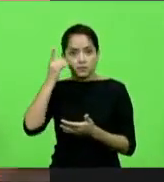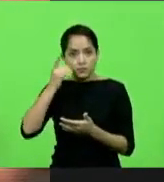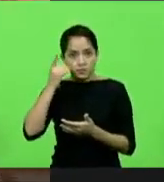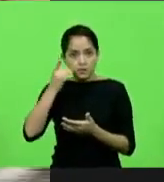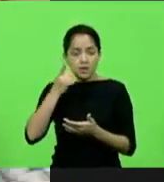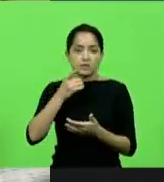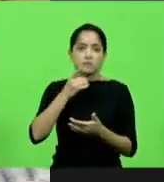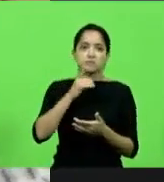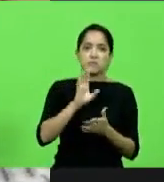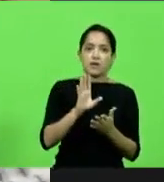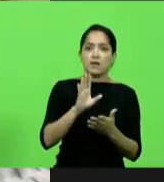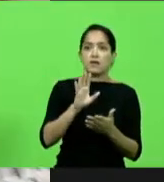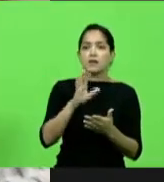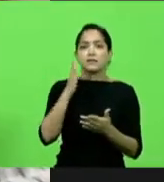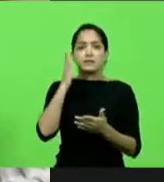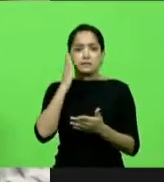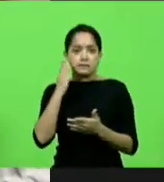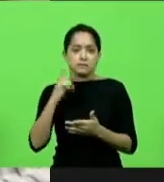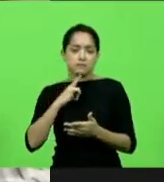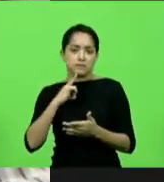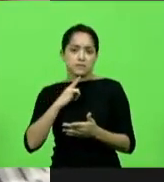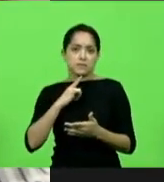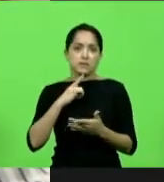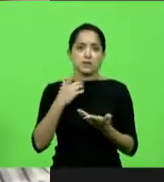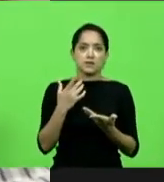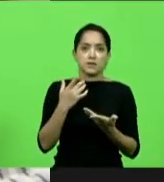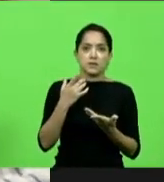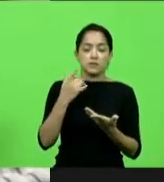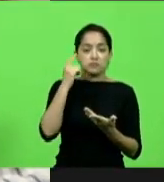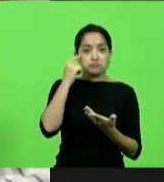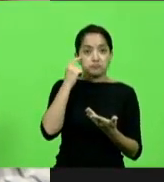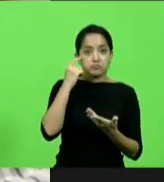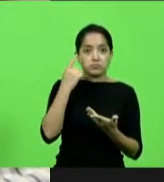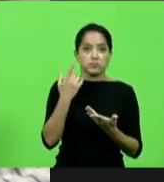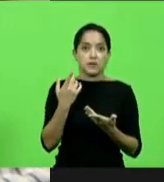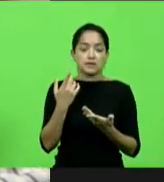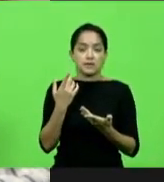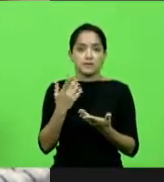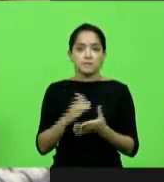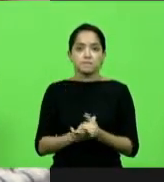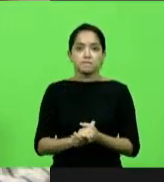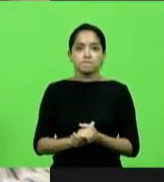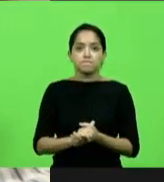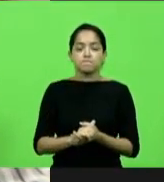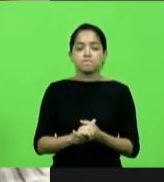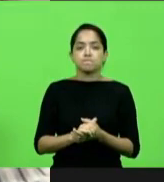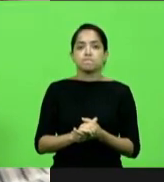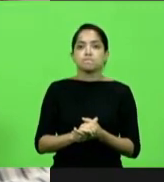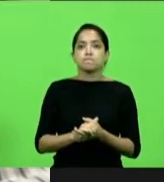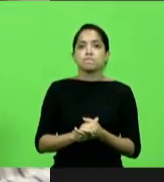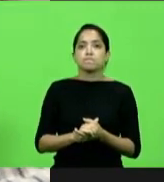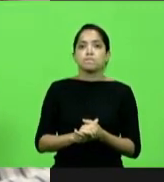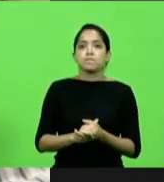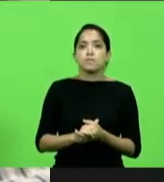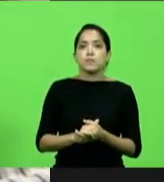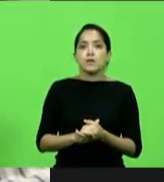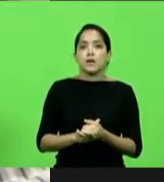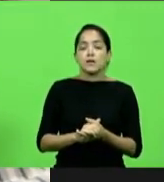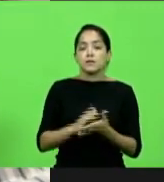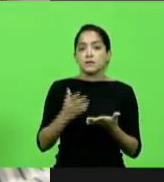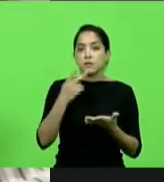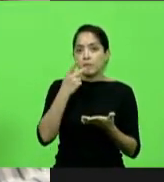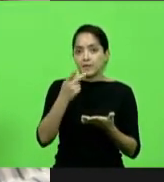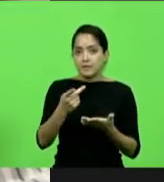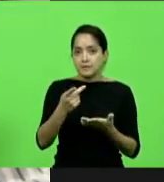razões. E isso, juridicamente, é inadmissível. Então, registro essa manifestação para dizer que,